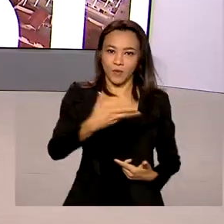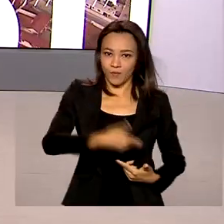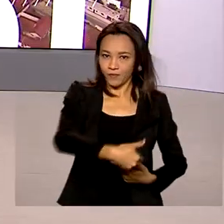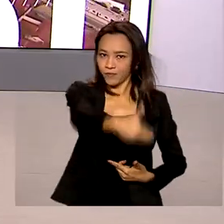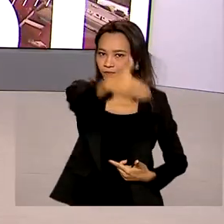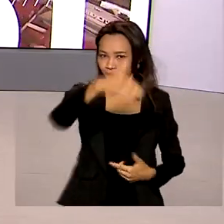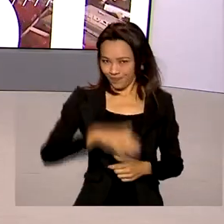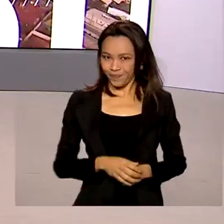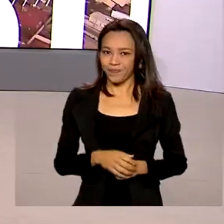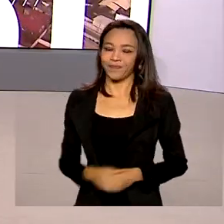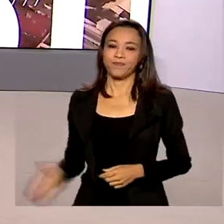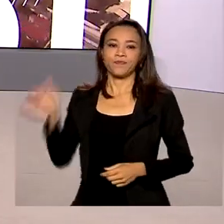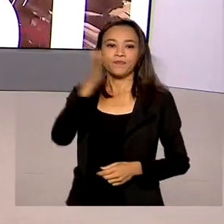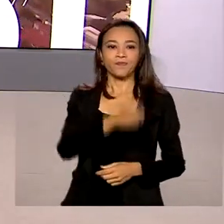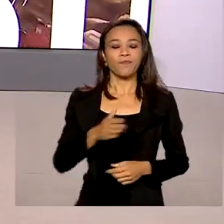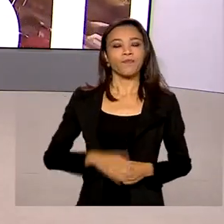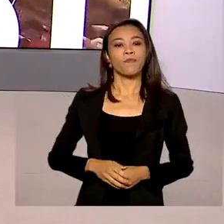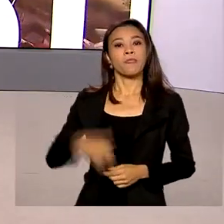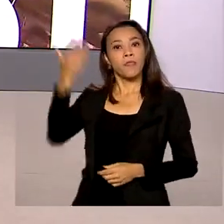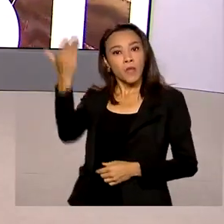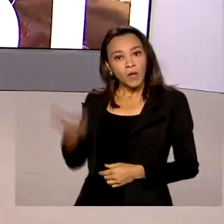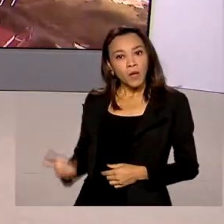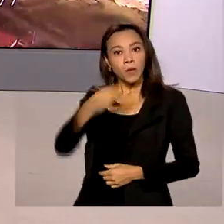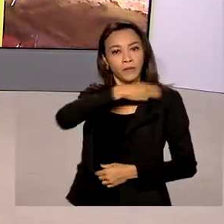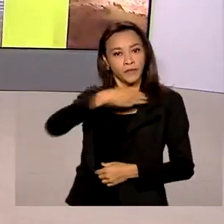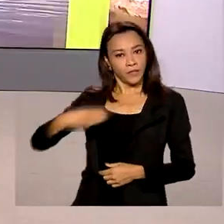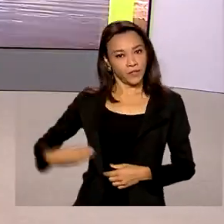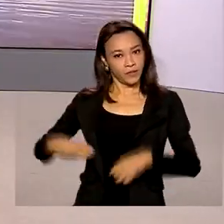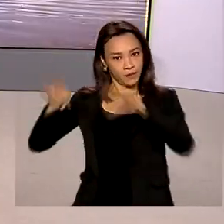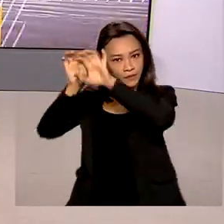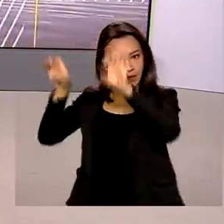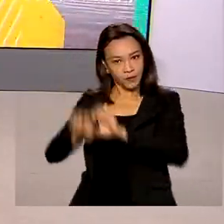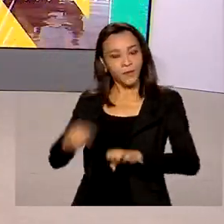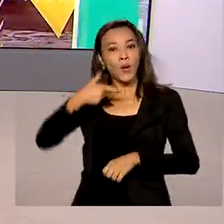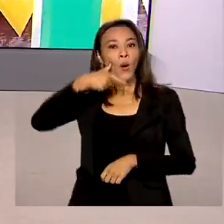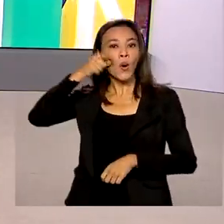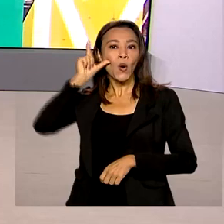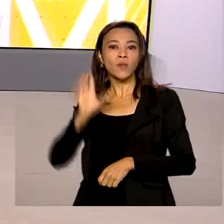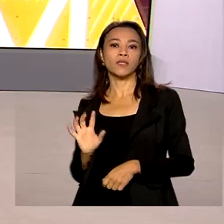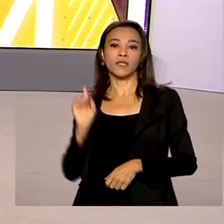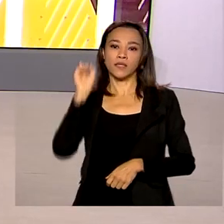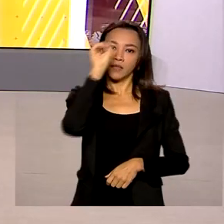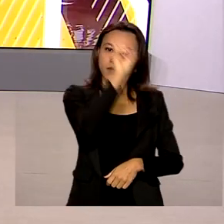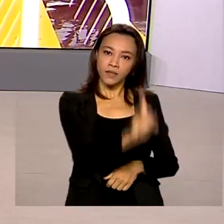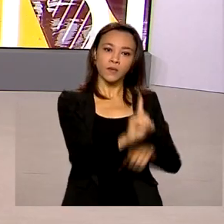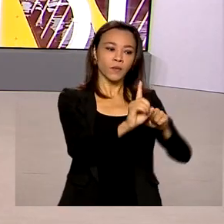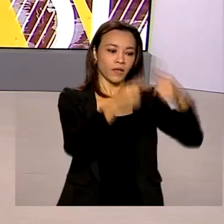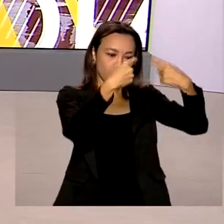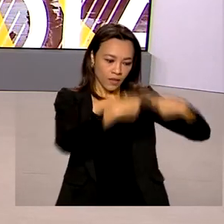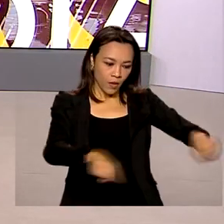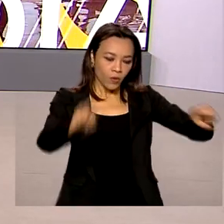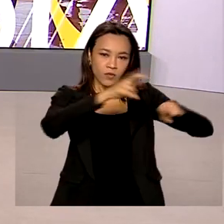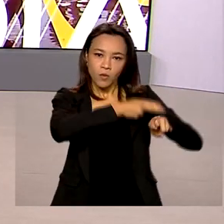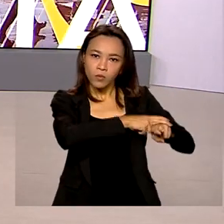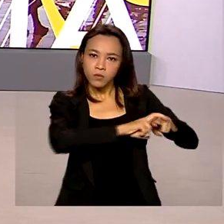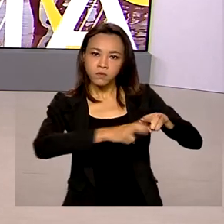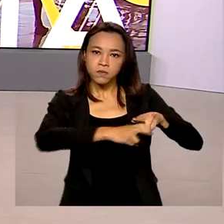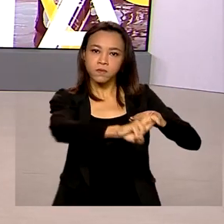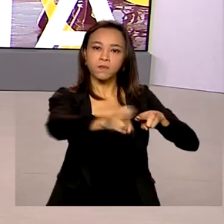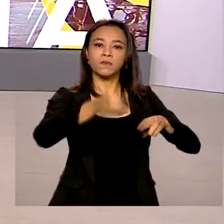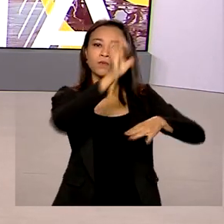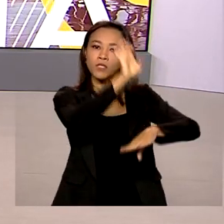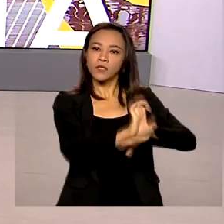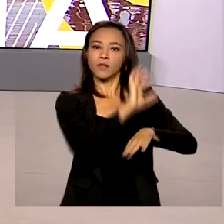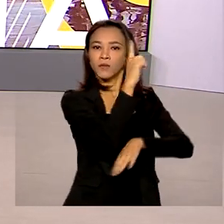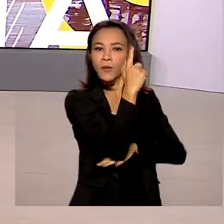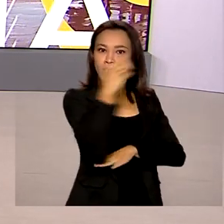O ministro da Infraestrutura, Tarcísio de Freitas, esteve ontem na inauguração do Terminal Ferroviário de Rio Verde, em Goiás. A